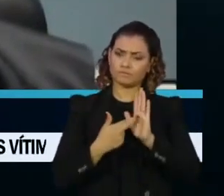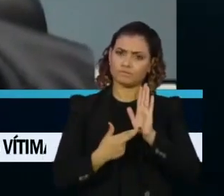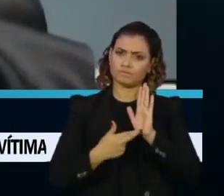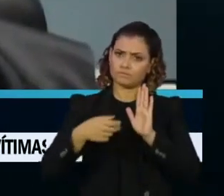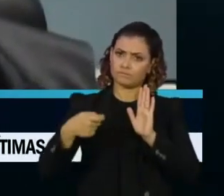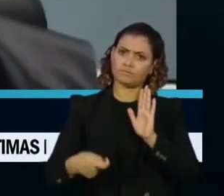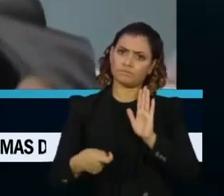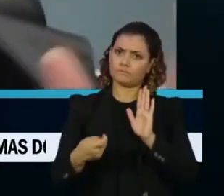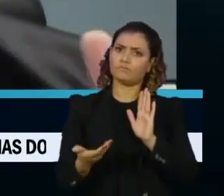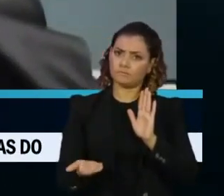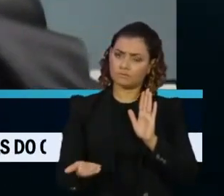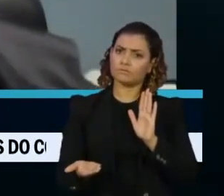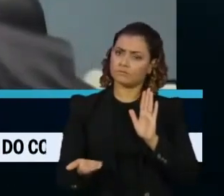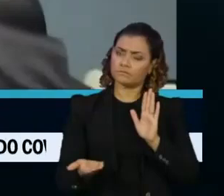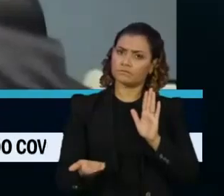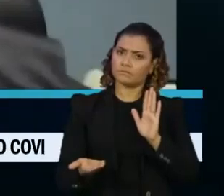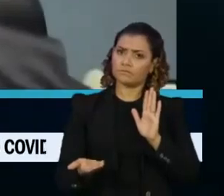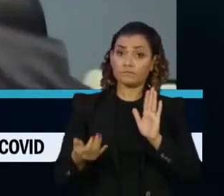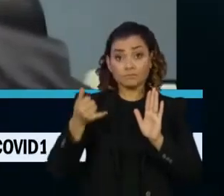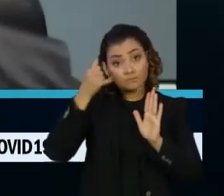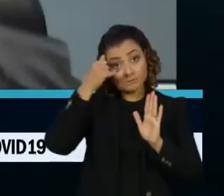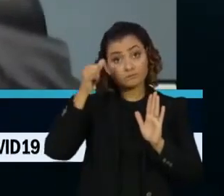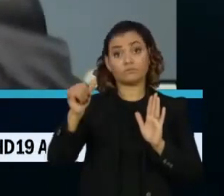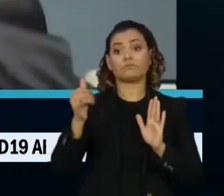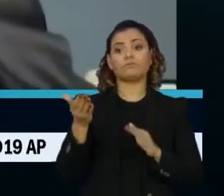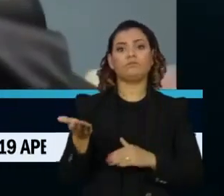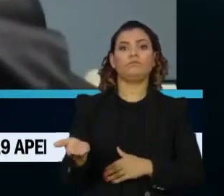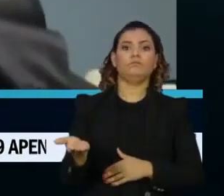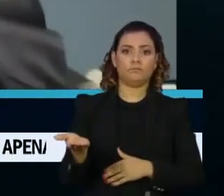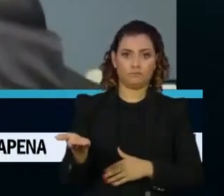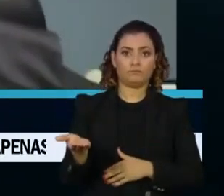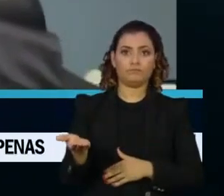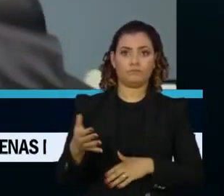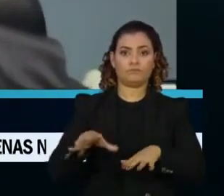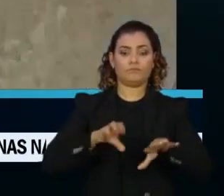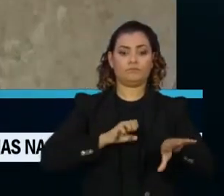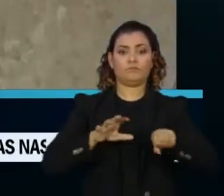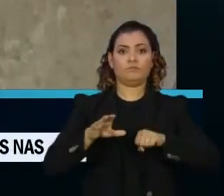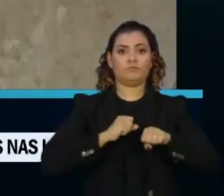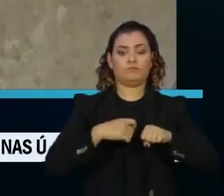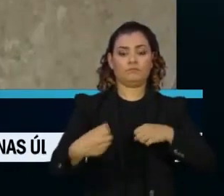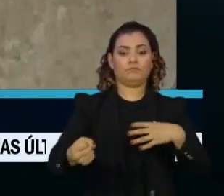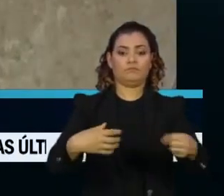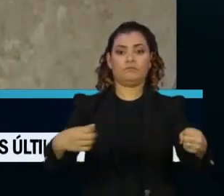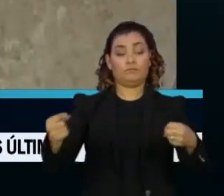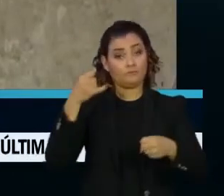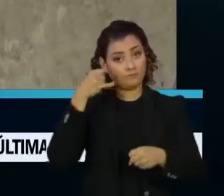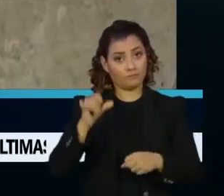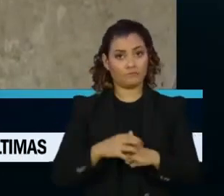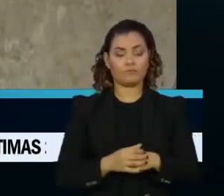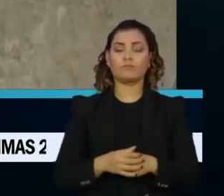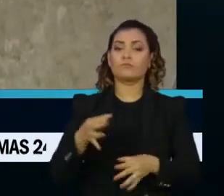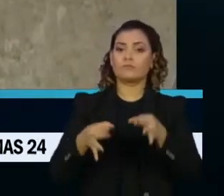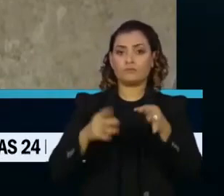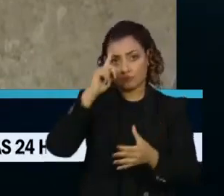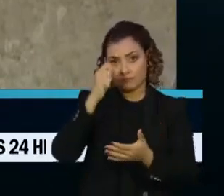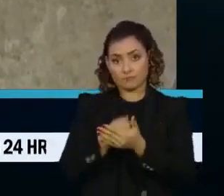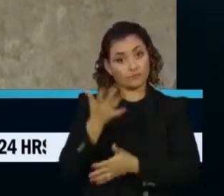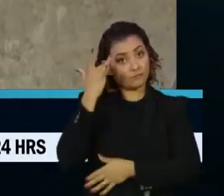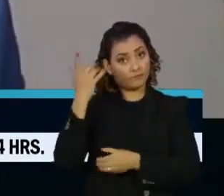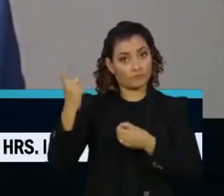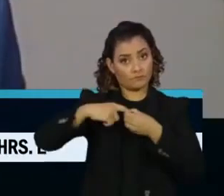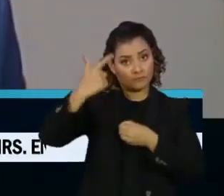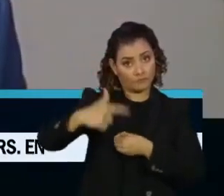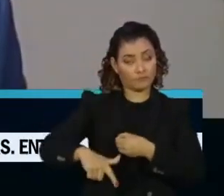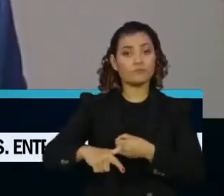para evitar a contaminação. O julgamento será retomado amanhã com o voto